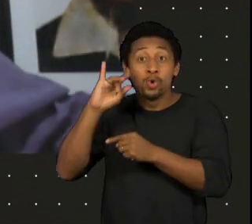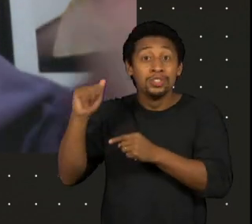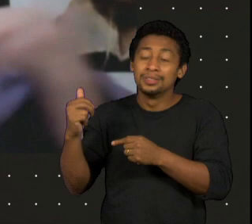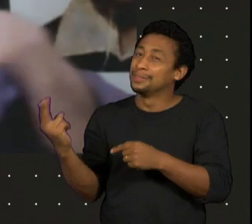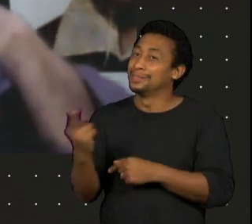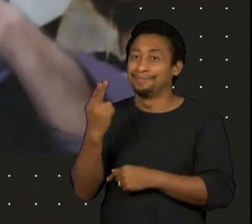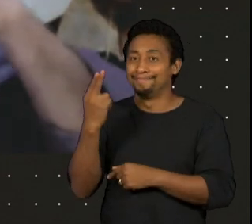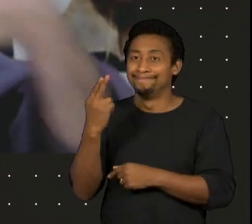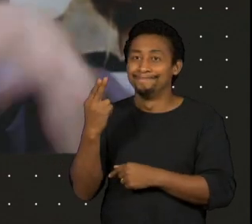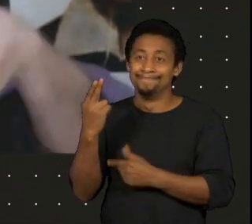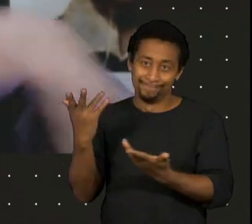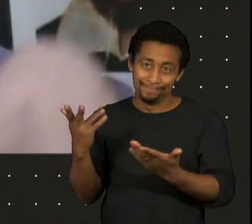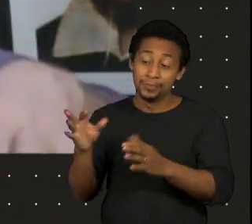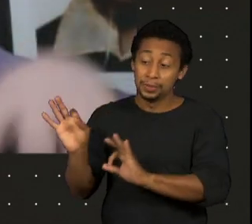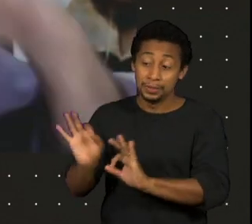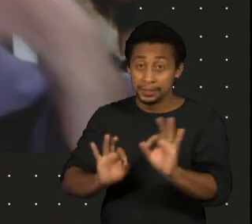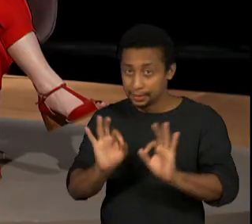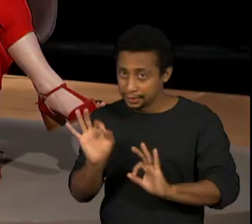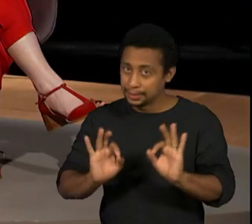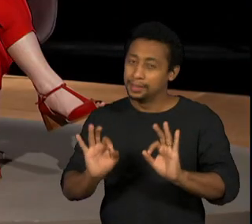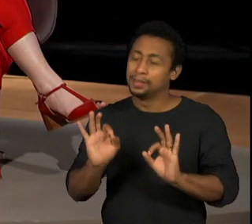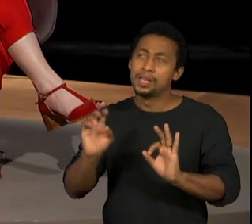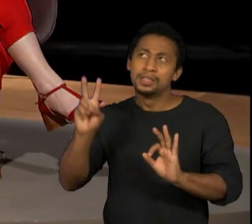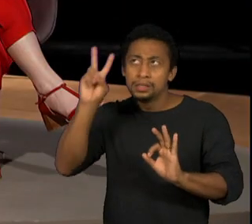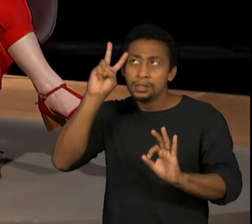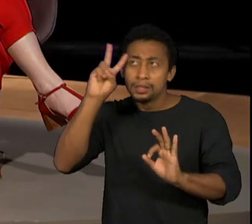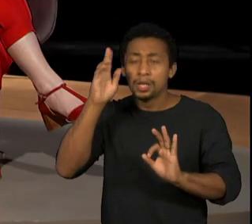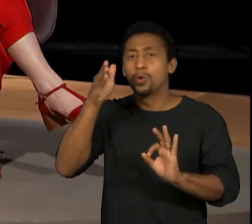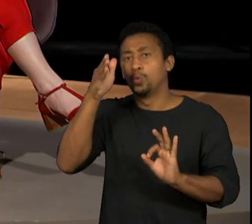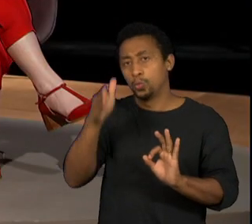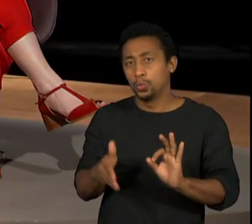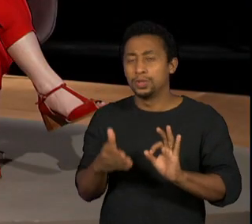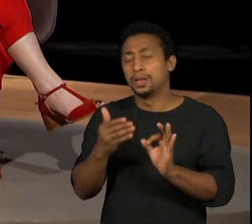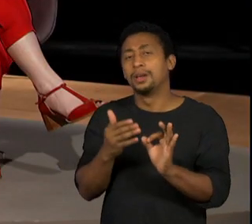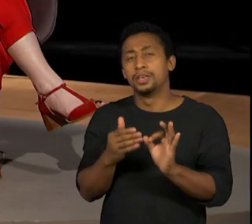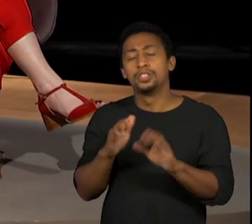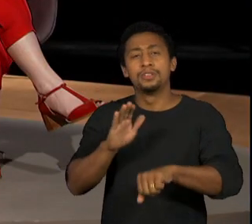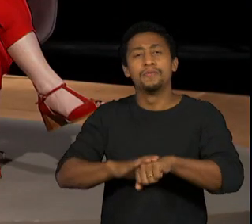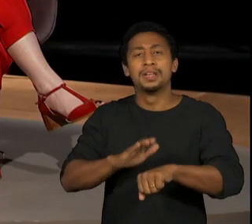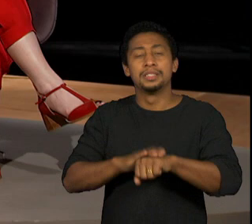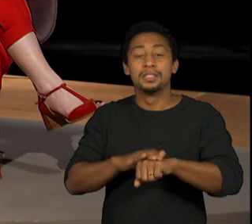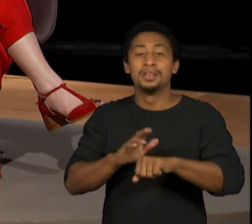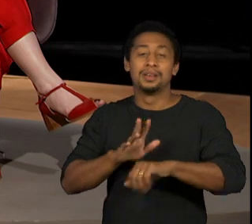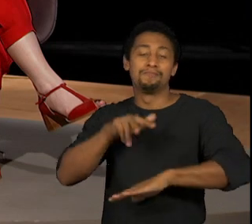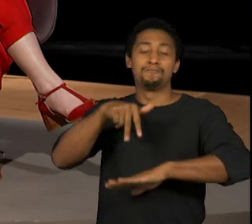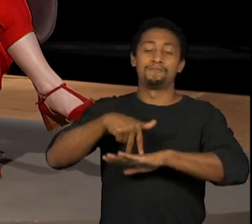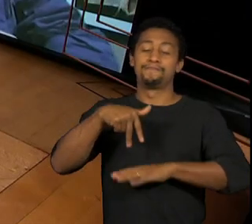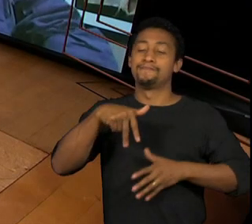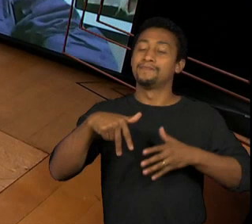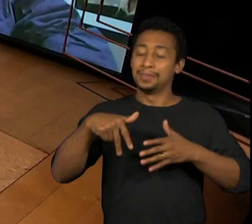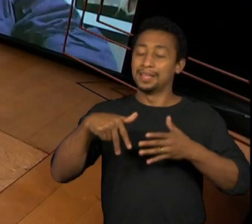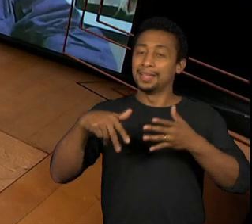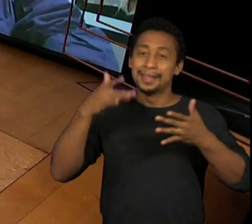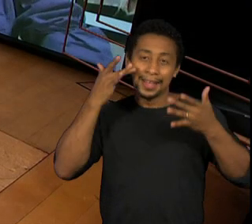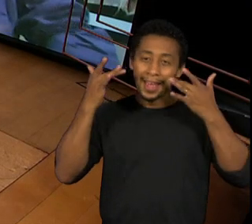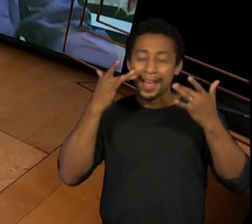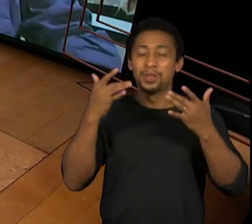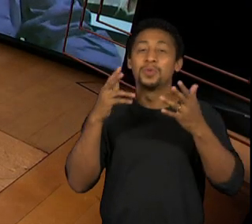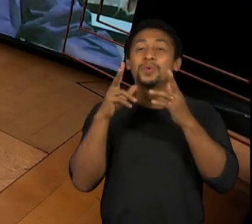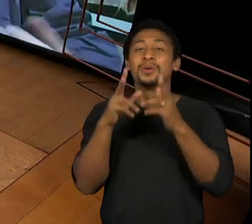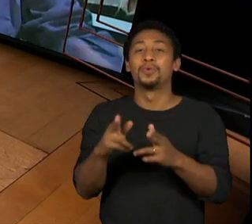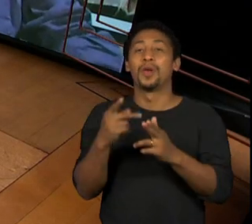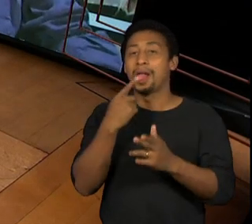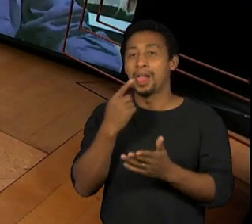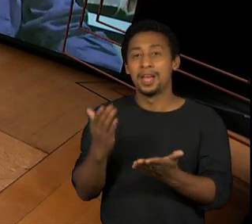ele fazer uma edição, uma espécie de uma revista, comentando e teatralizando as notícias da semana. E isso,